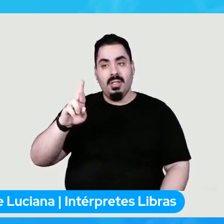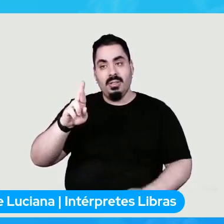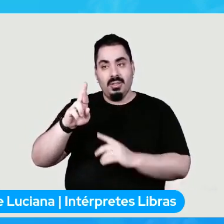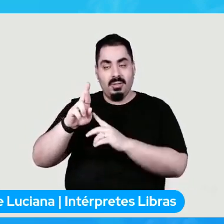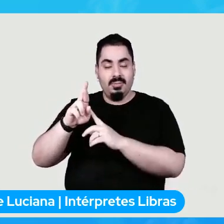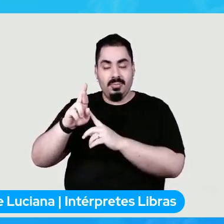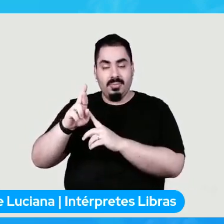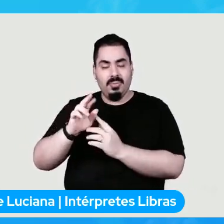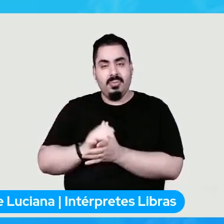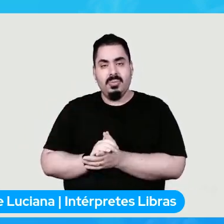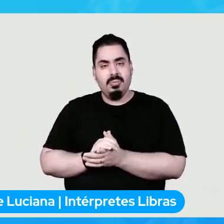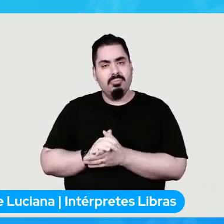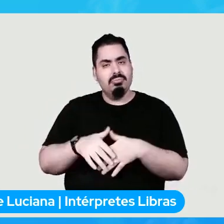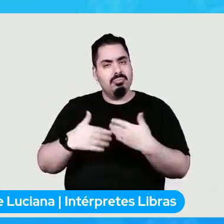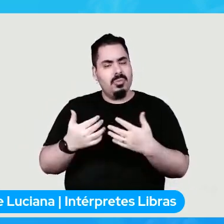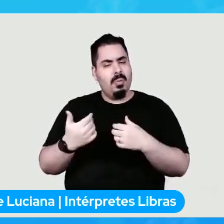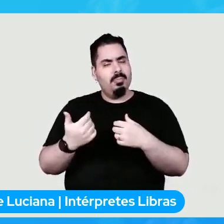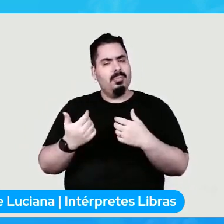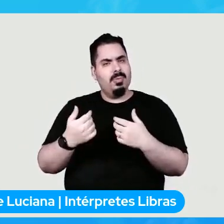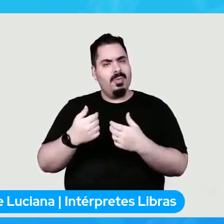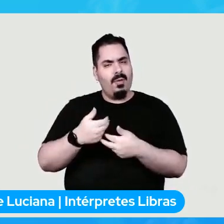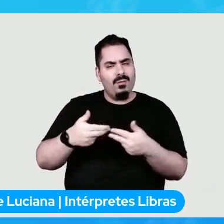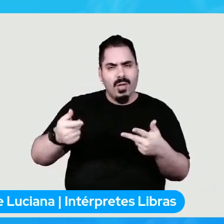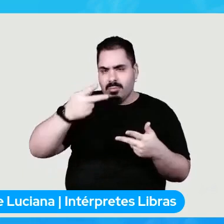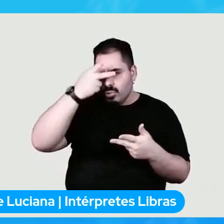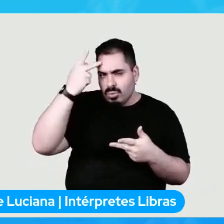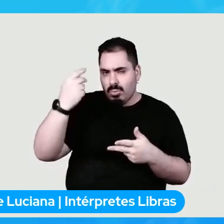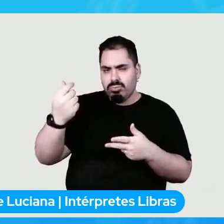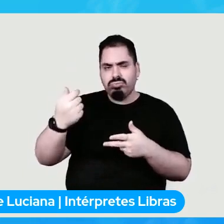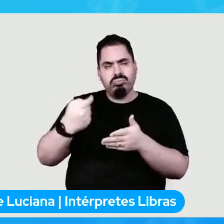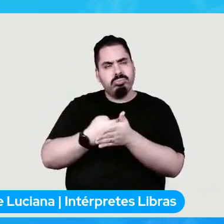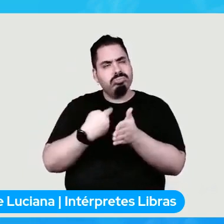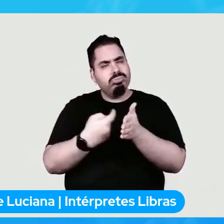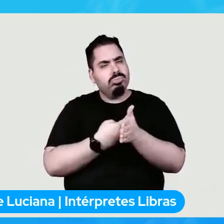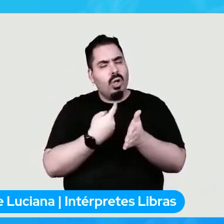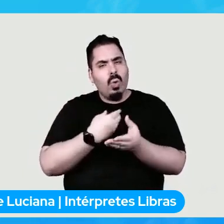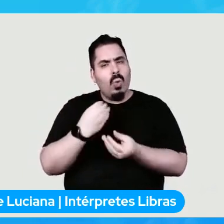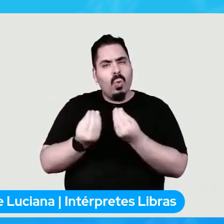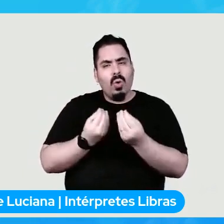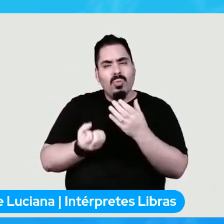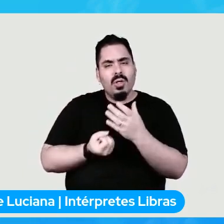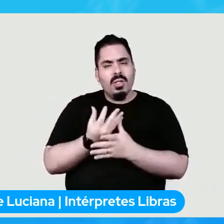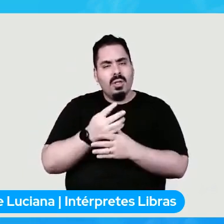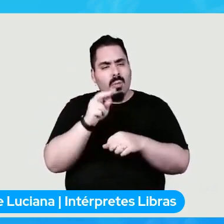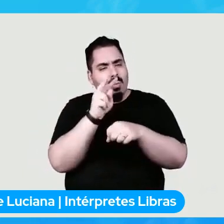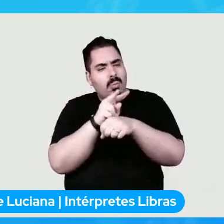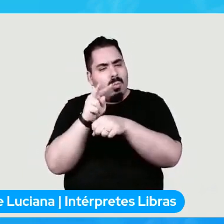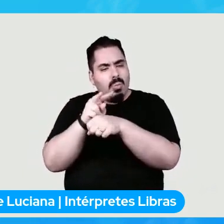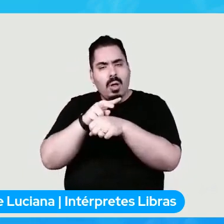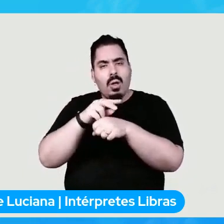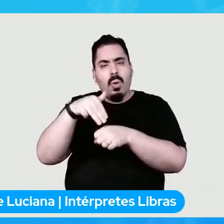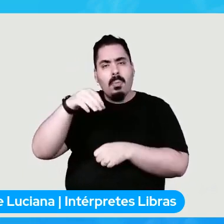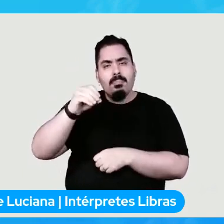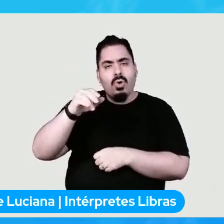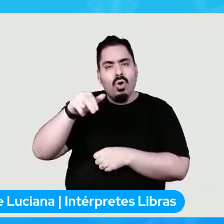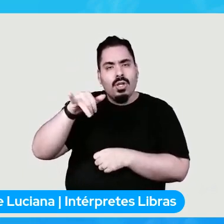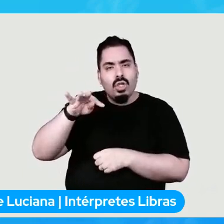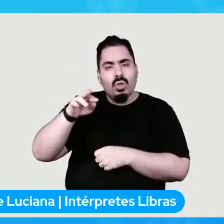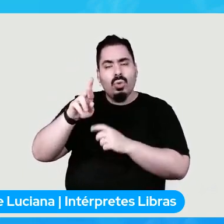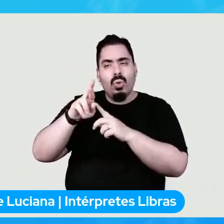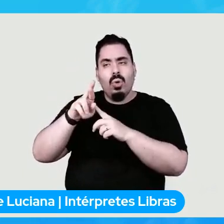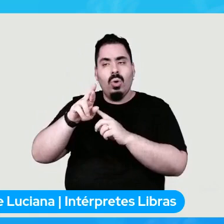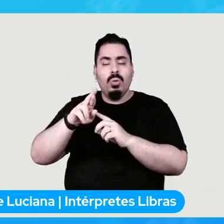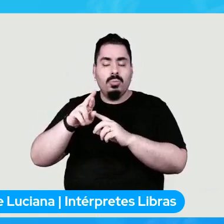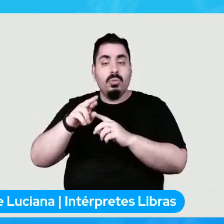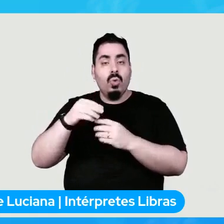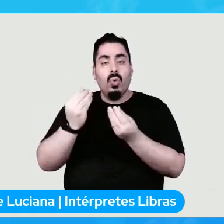Basicamente, muitas pessoas me perguntam sobre como criar monitores ou como testar spiders. já fiz amizade com